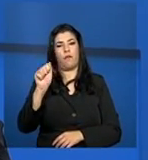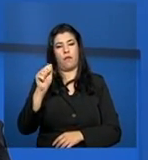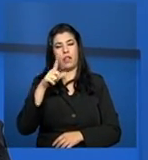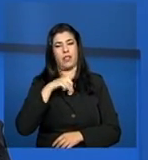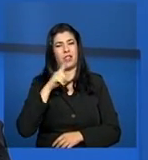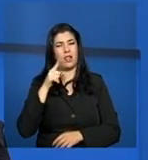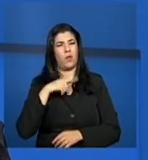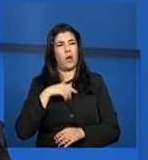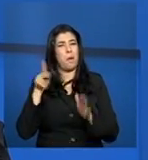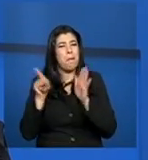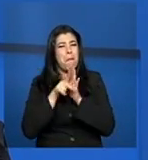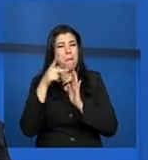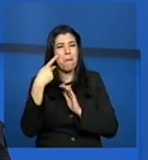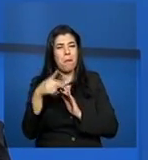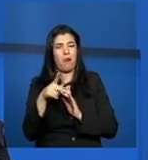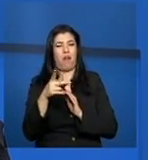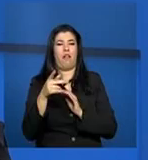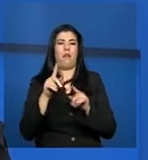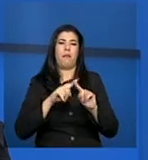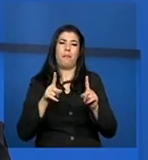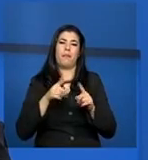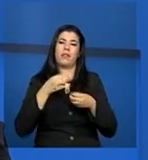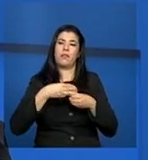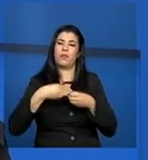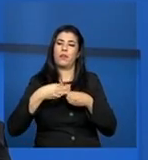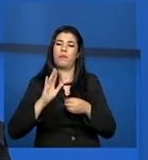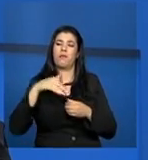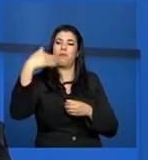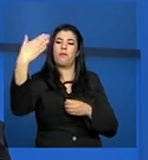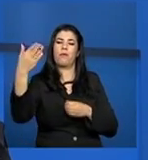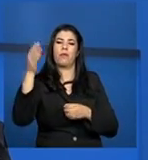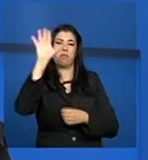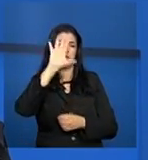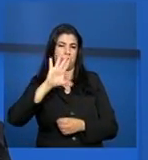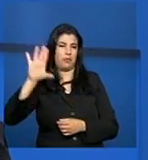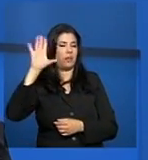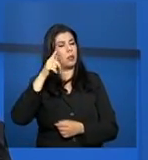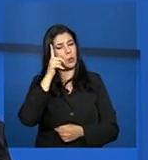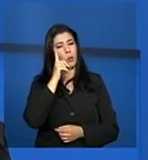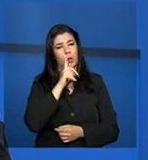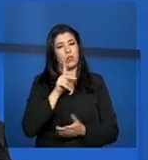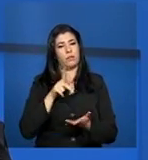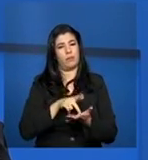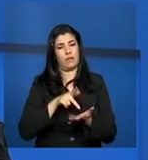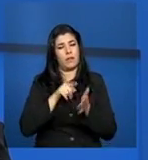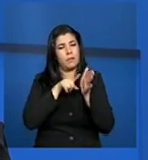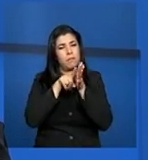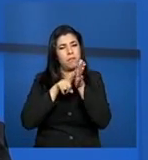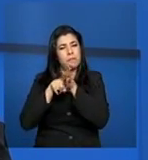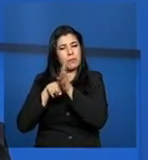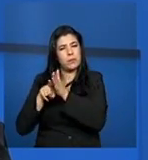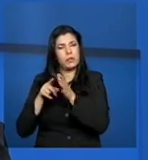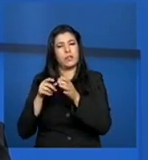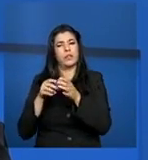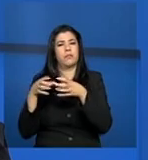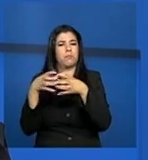da assistência social, ou que ofertam serviço fora da sede. Nesse momento, ele vai conseguir fazer a pesquisa dessas entidades. E